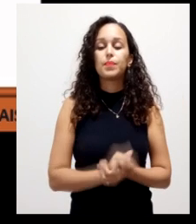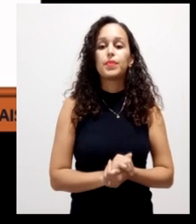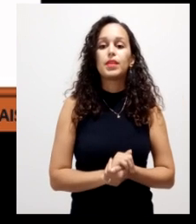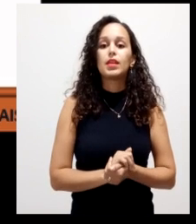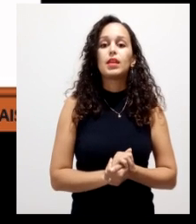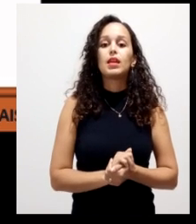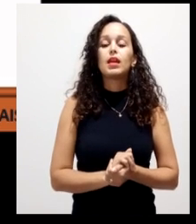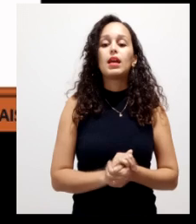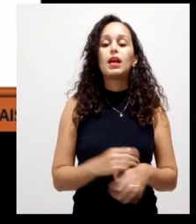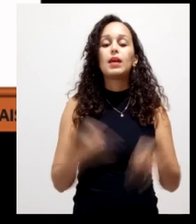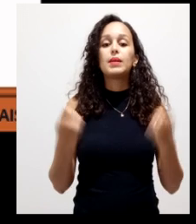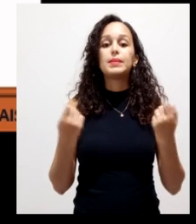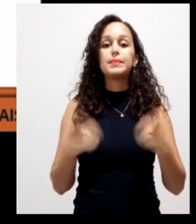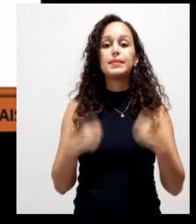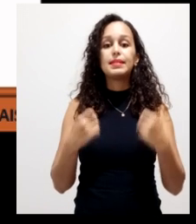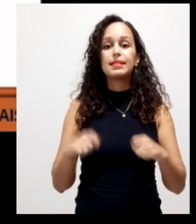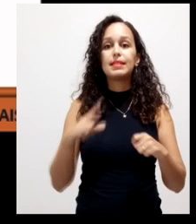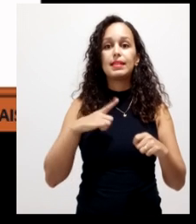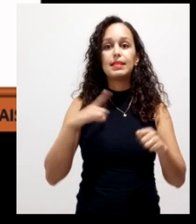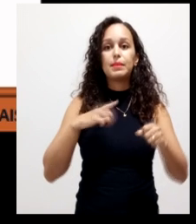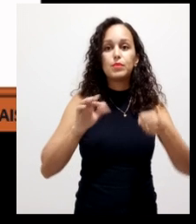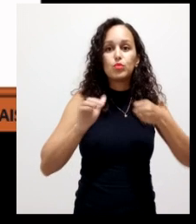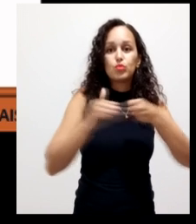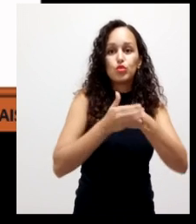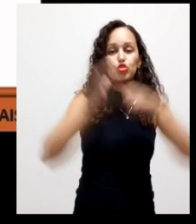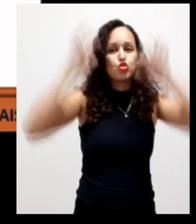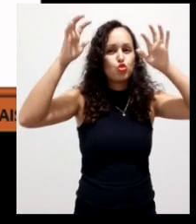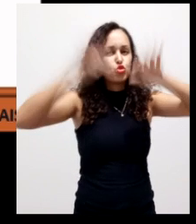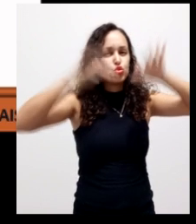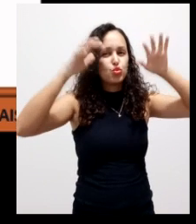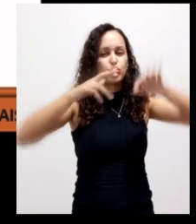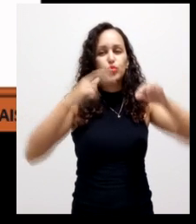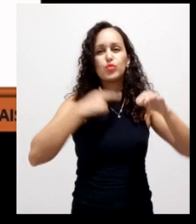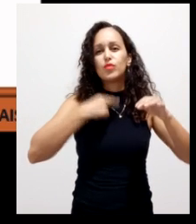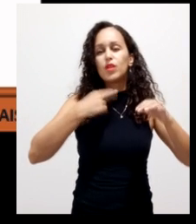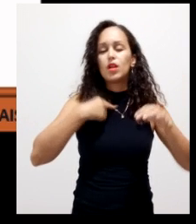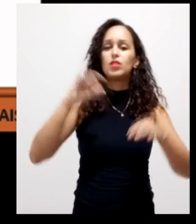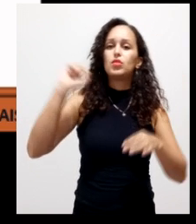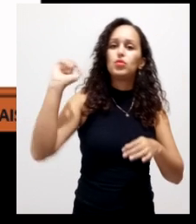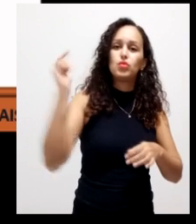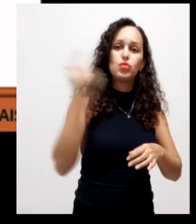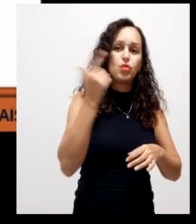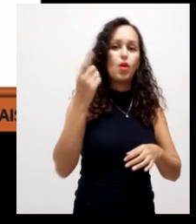então ele tem que estar esse composto ele tem que estar protegido da ação da chuva do sol